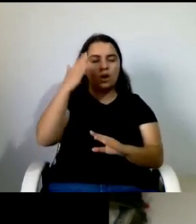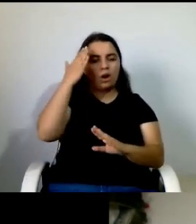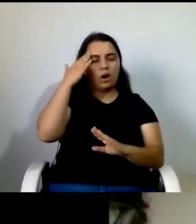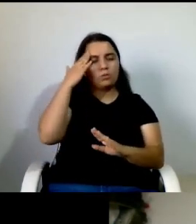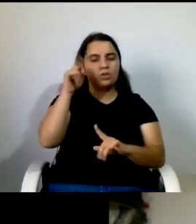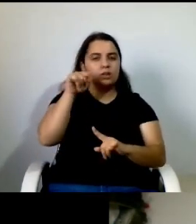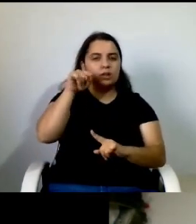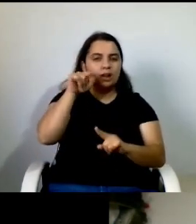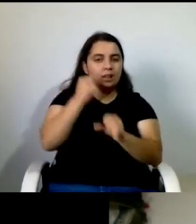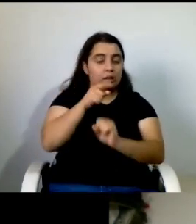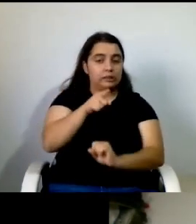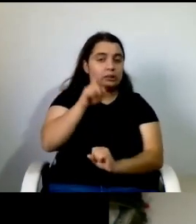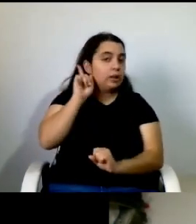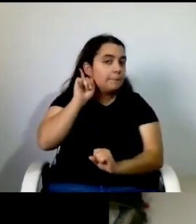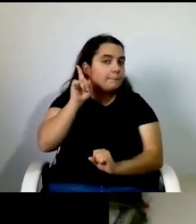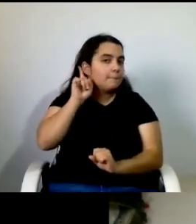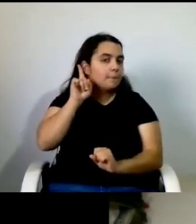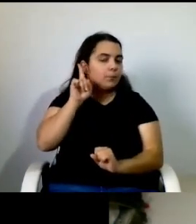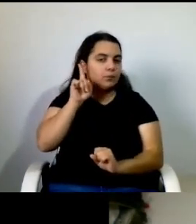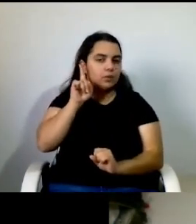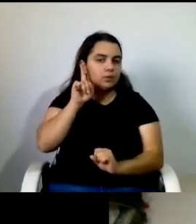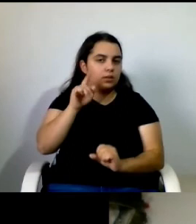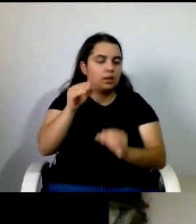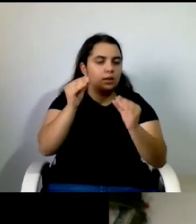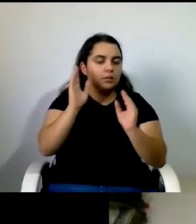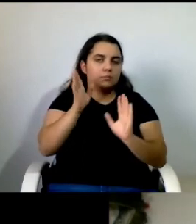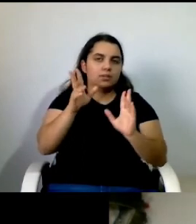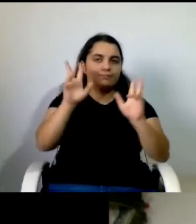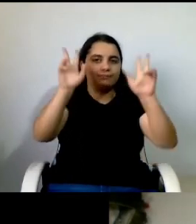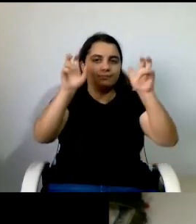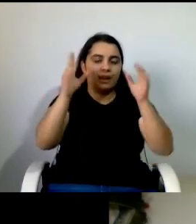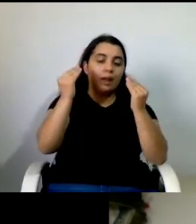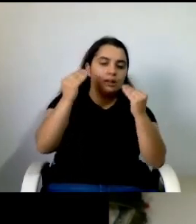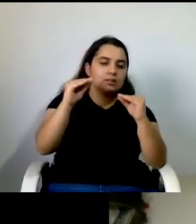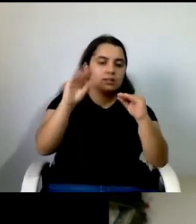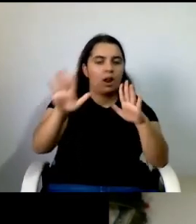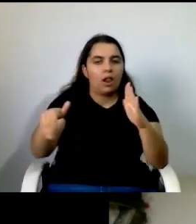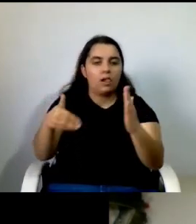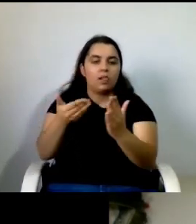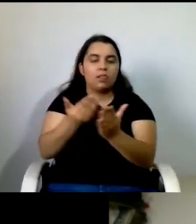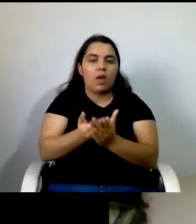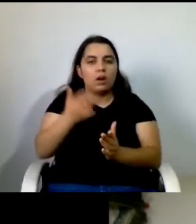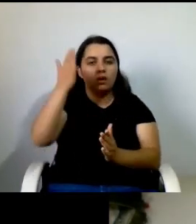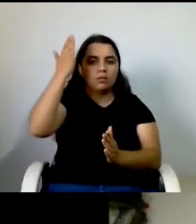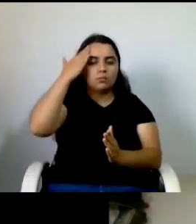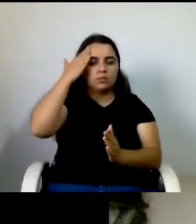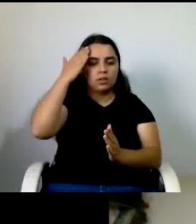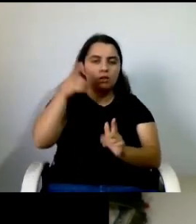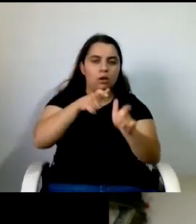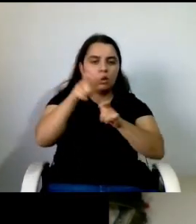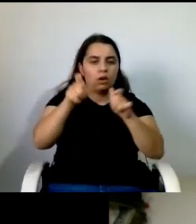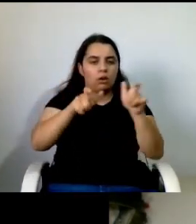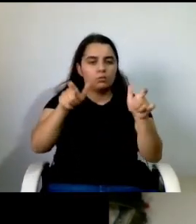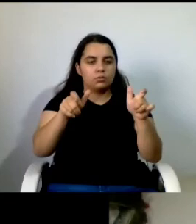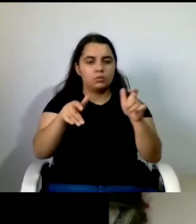trabalho de ensinar se é que podemos dizer assim o capacitar as pessoas desde muito cedo a saberem fazer